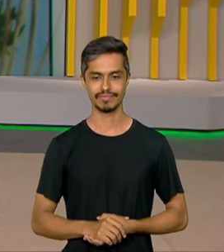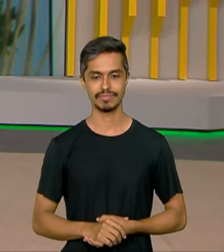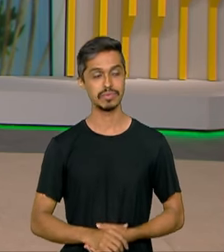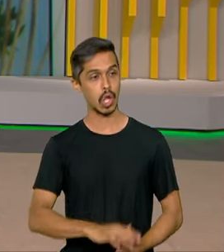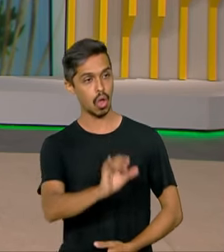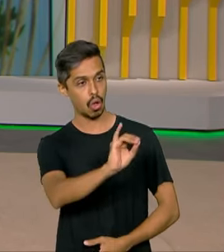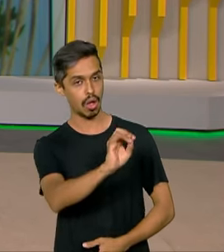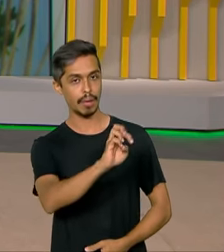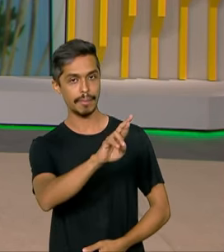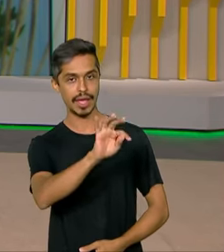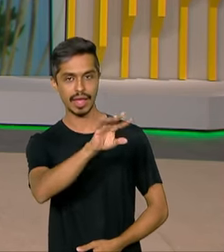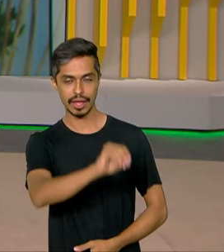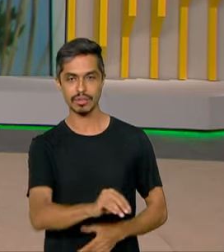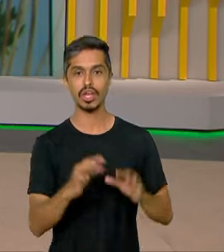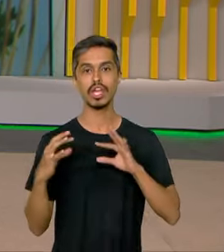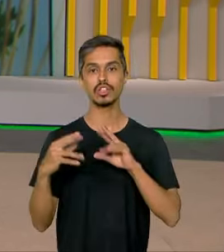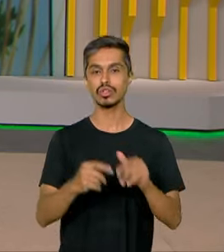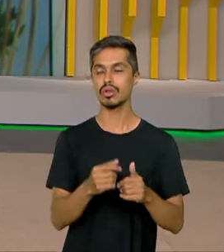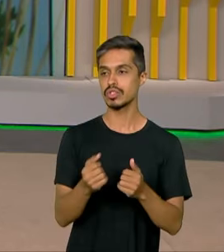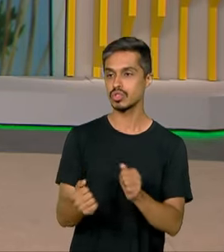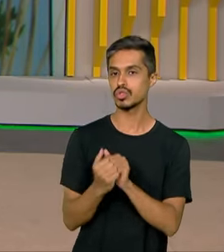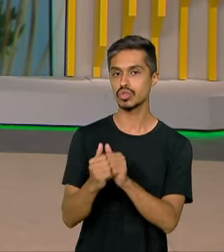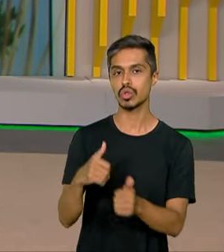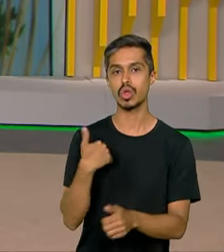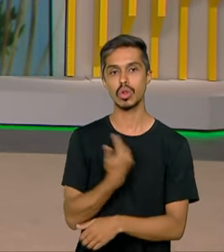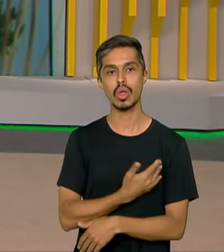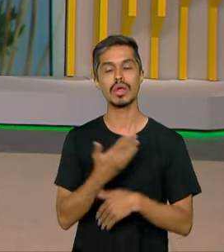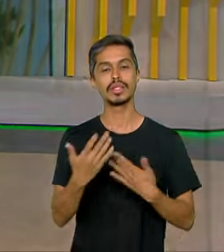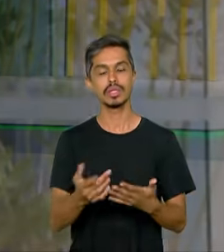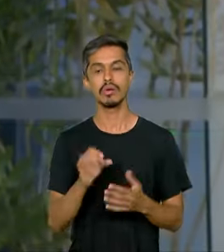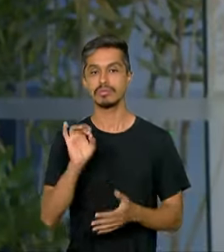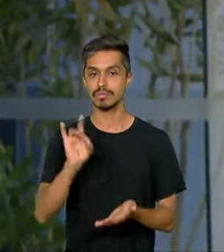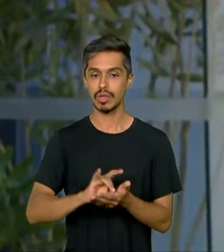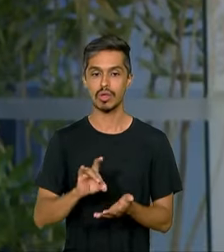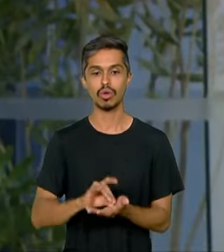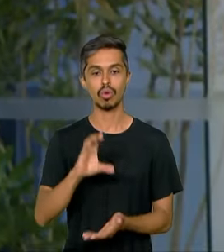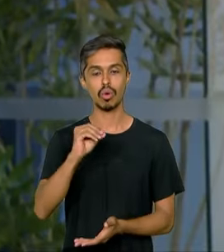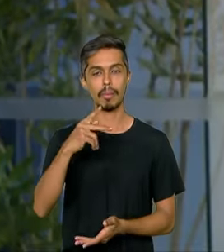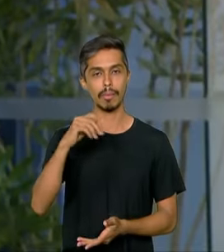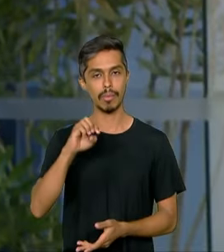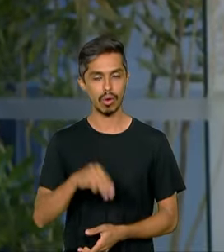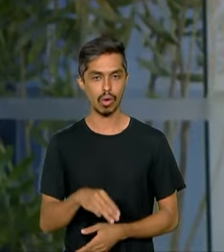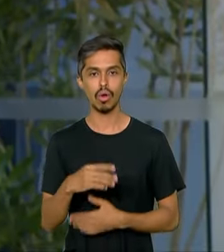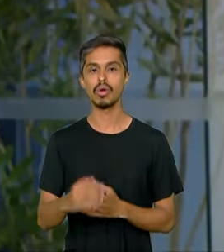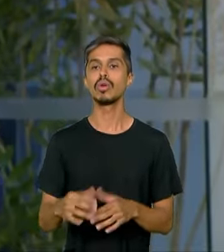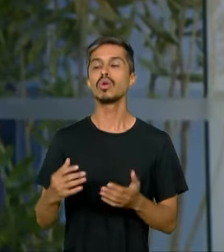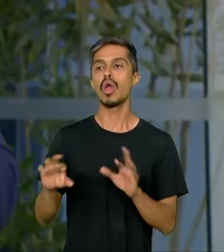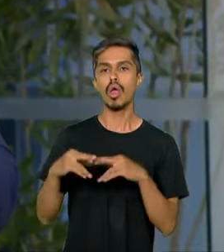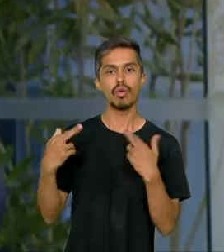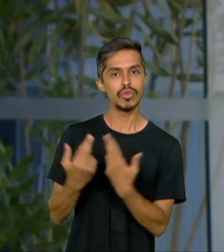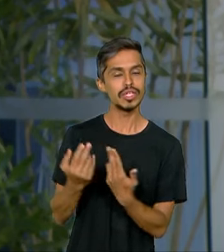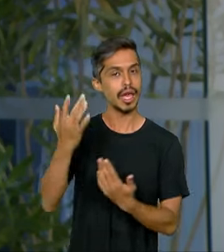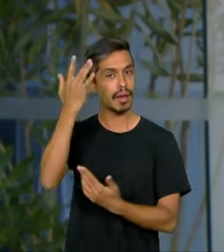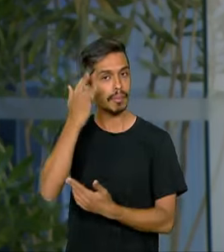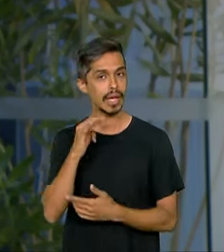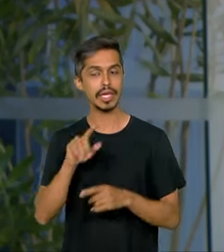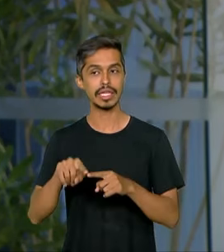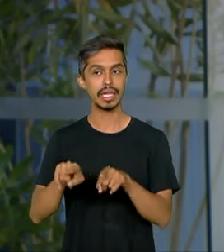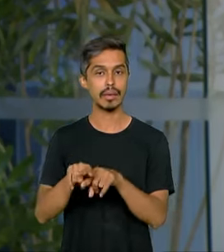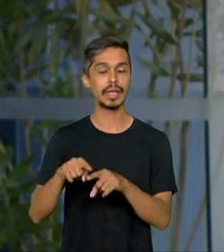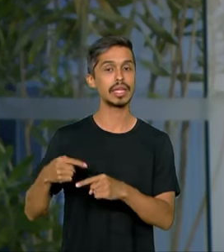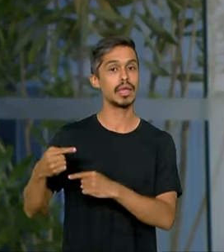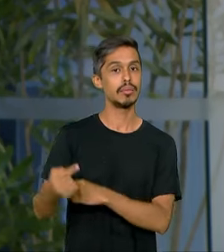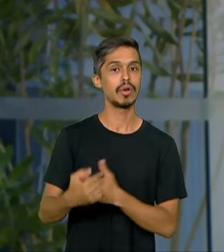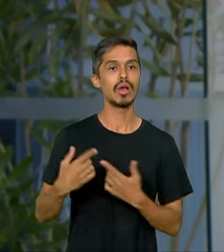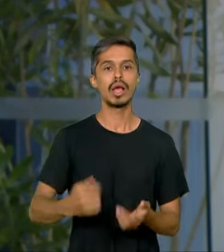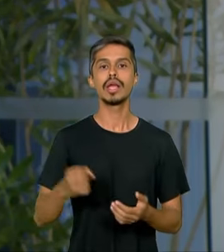Oi, Roberto. Boa noite a você e a todo mundo que está com a gente. É isso mesmo. O COPOM, Comitê de Política Monetária do Banco Central, se reúne amanhã e depois para